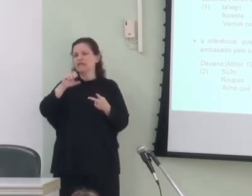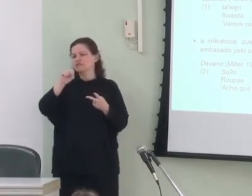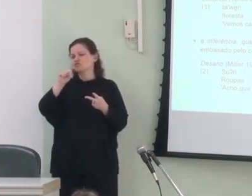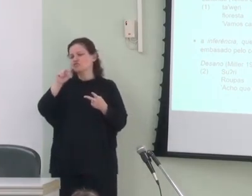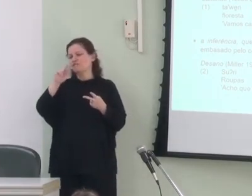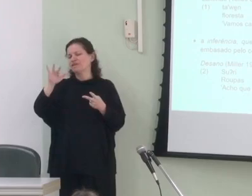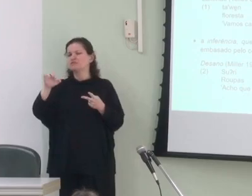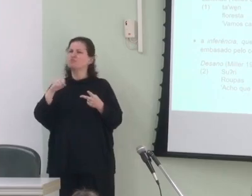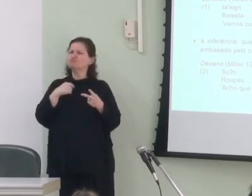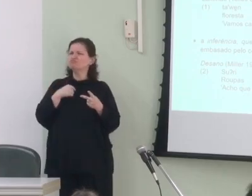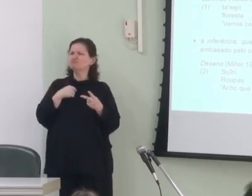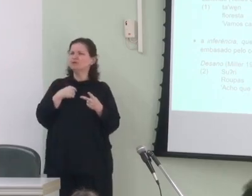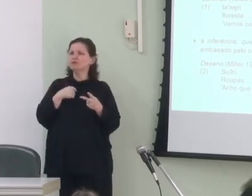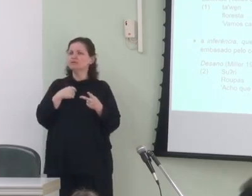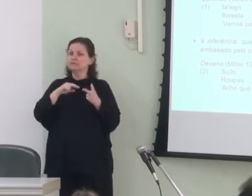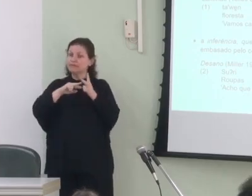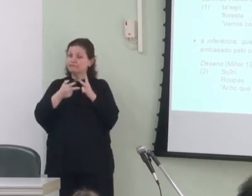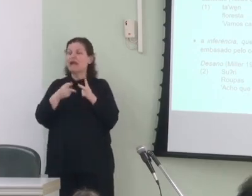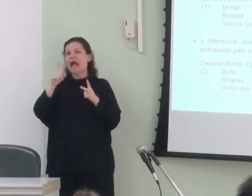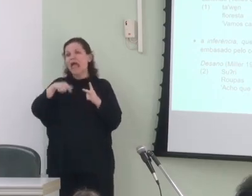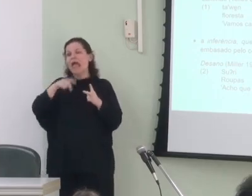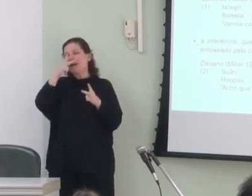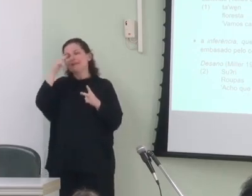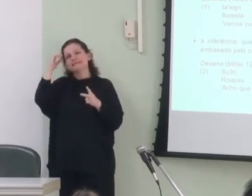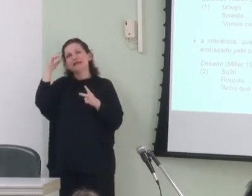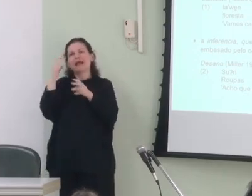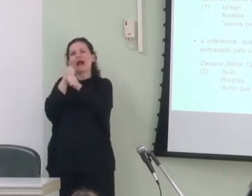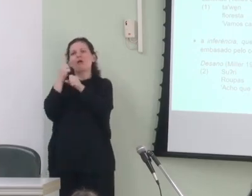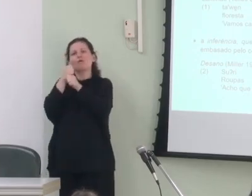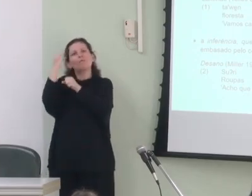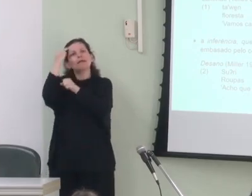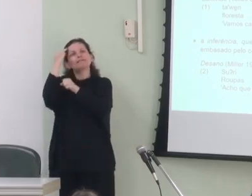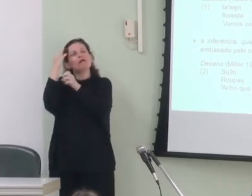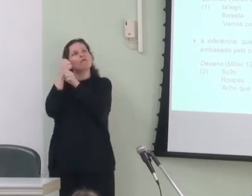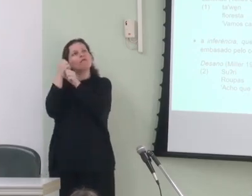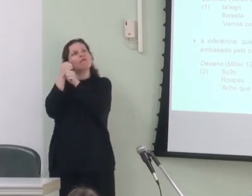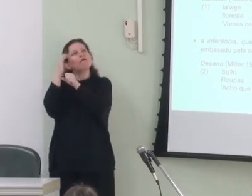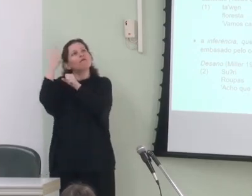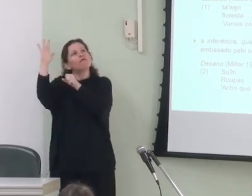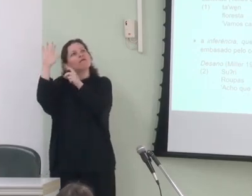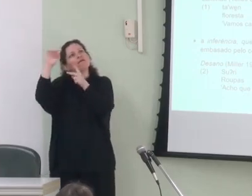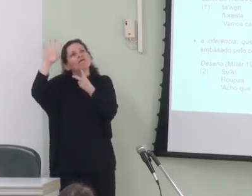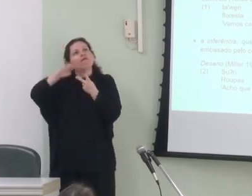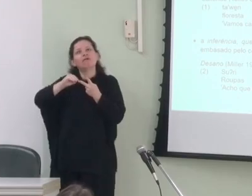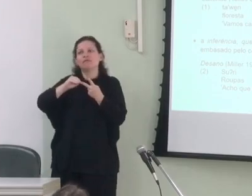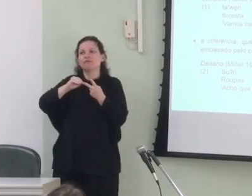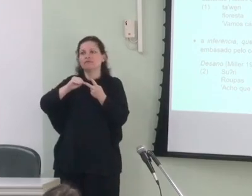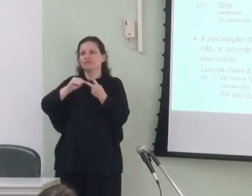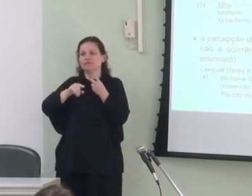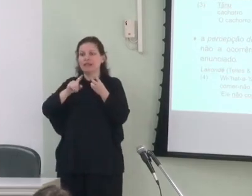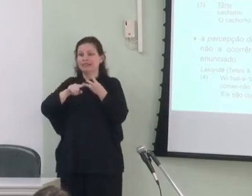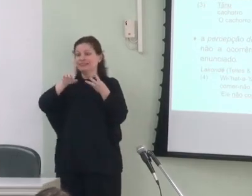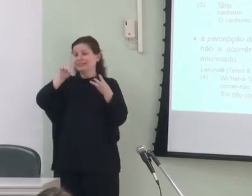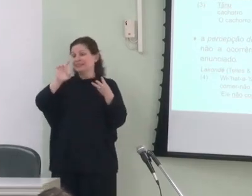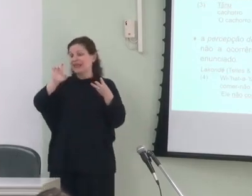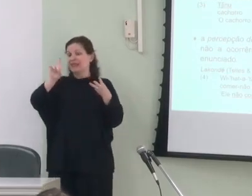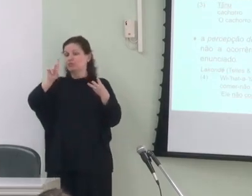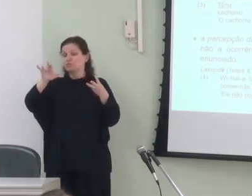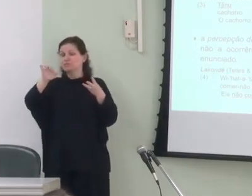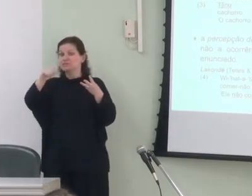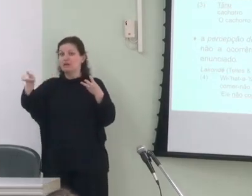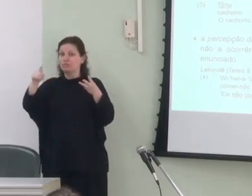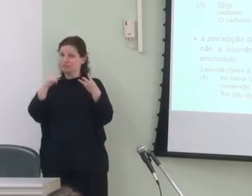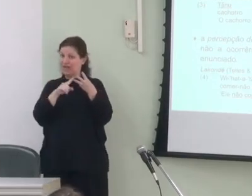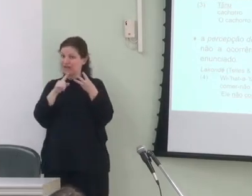indicando que se trata de um cálculo mental a partir de conhecimentos. A dedução em 3